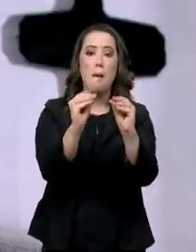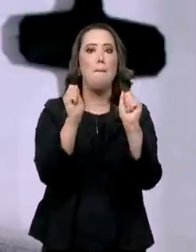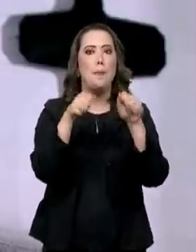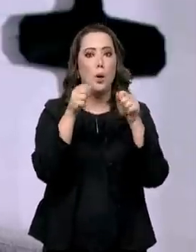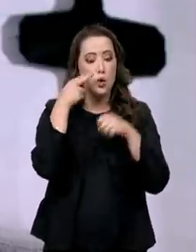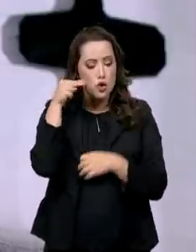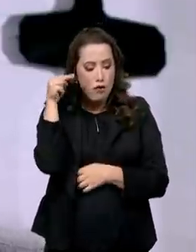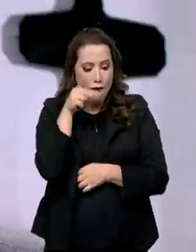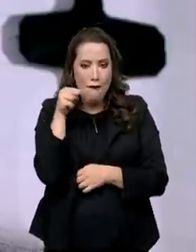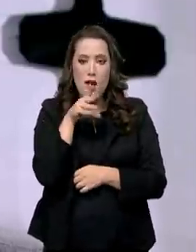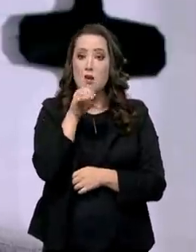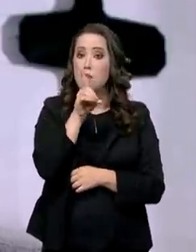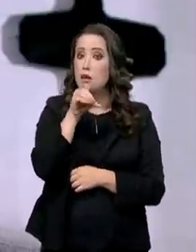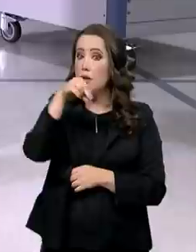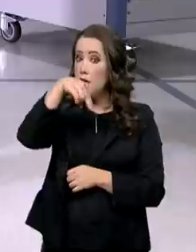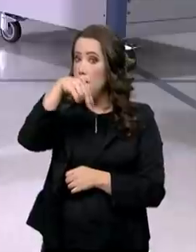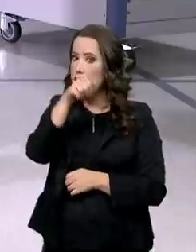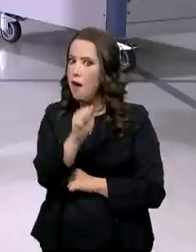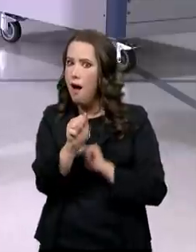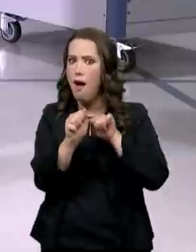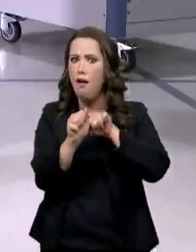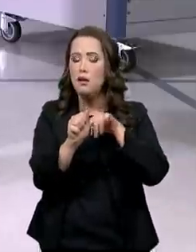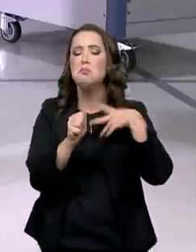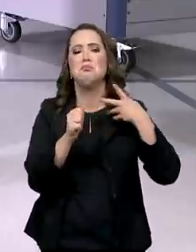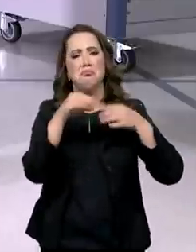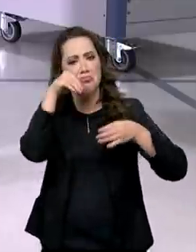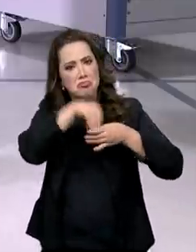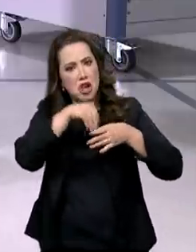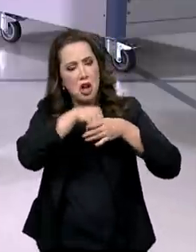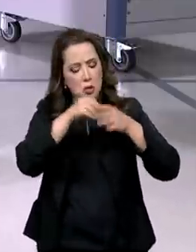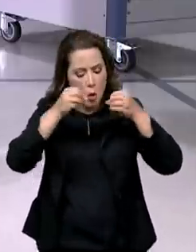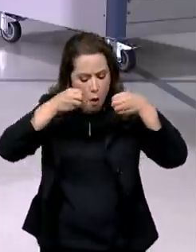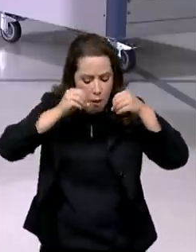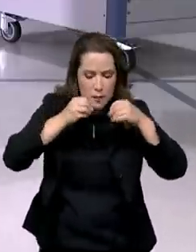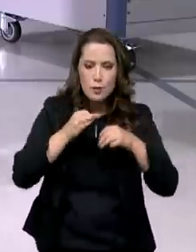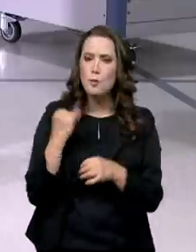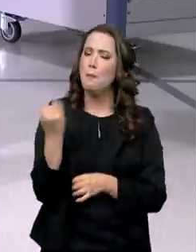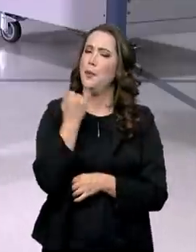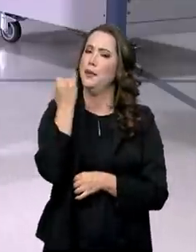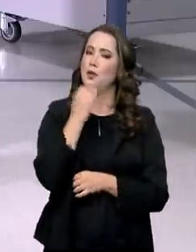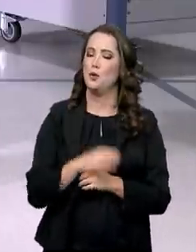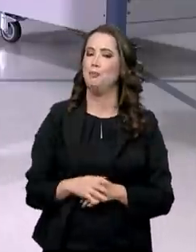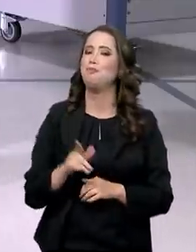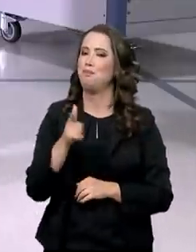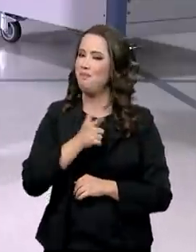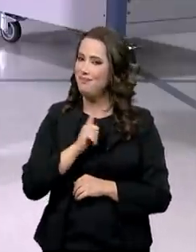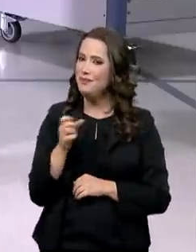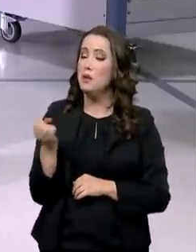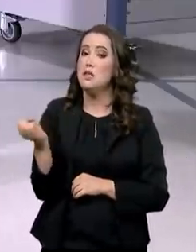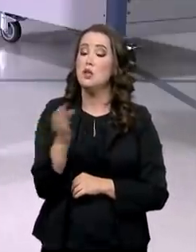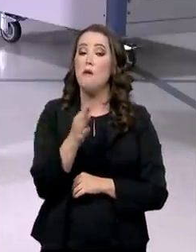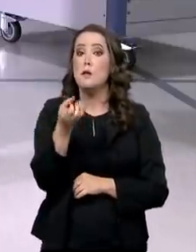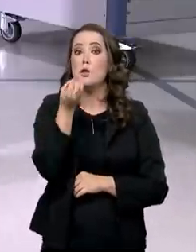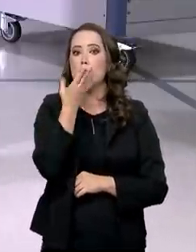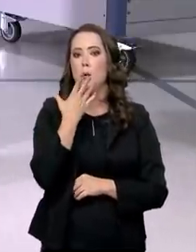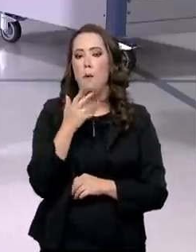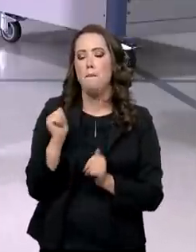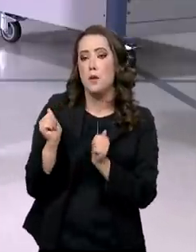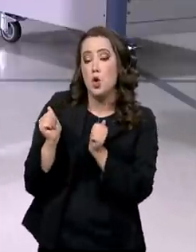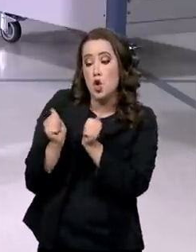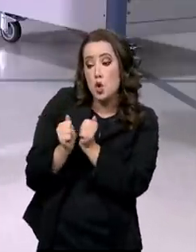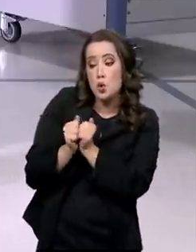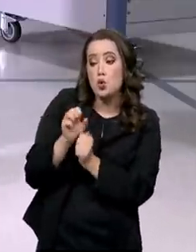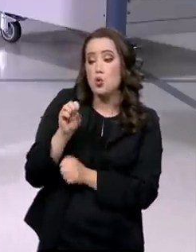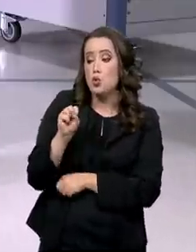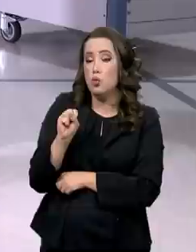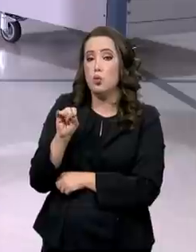dentro daquele material, dentro daquele equipamento. E agora vem uma novidade muito boa também. Nós estamos construindo ao lado do Sirius, colado no